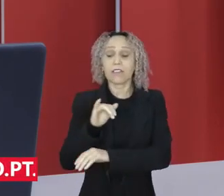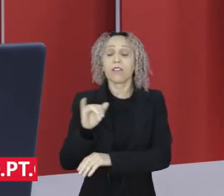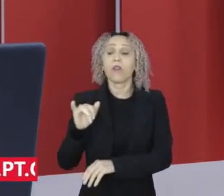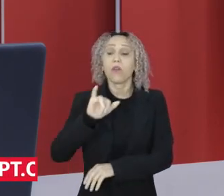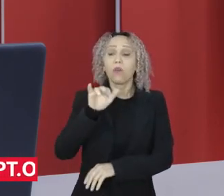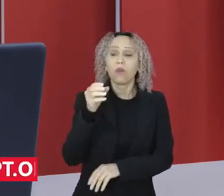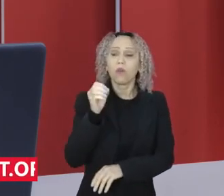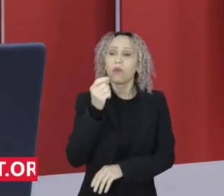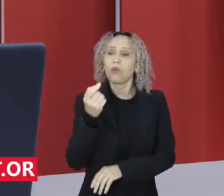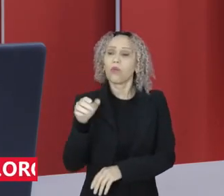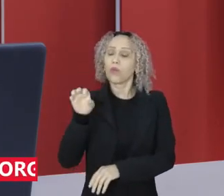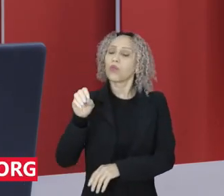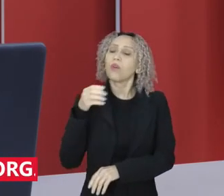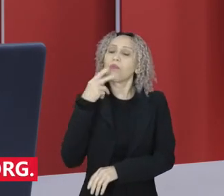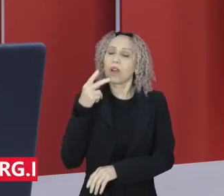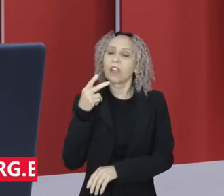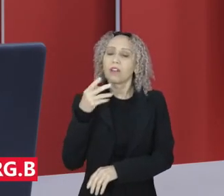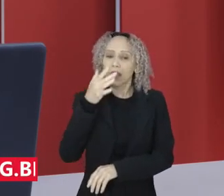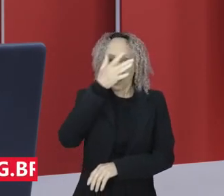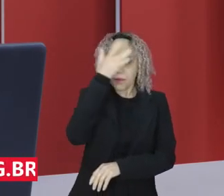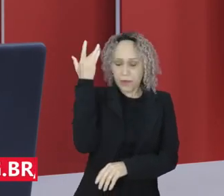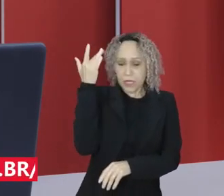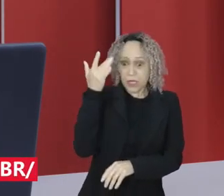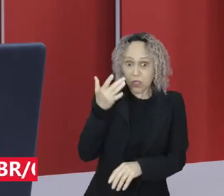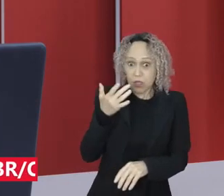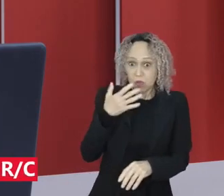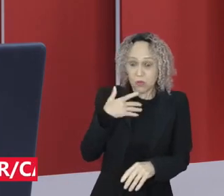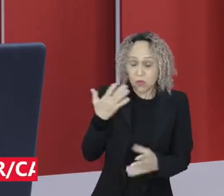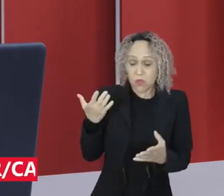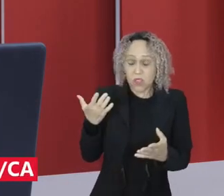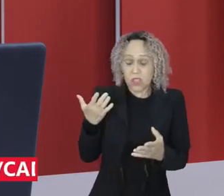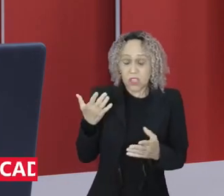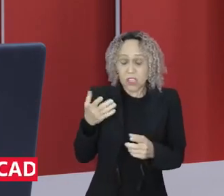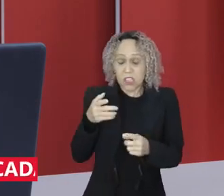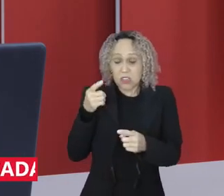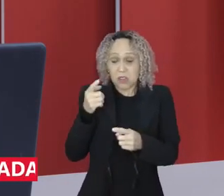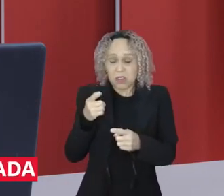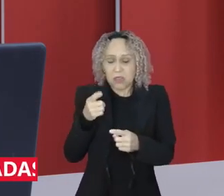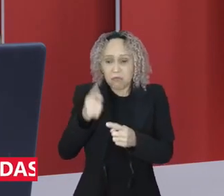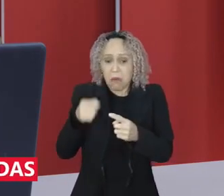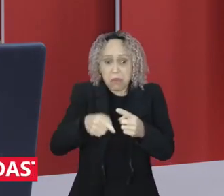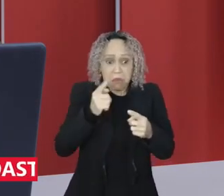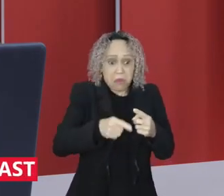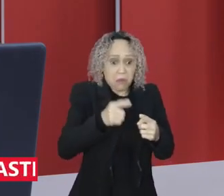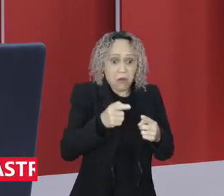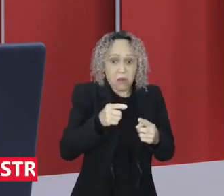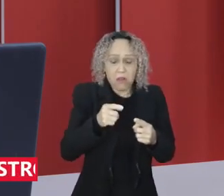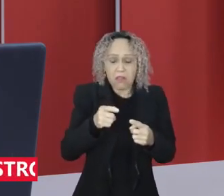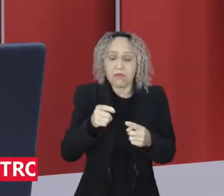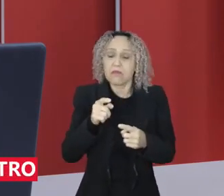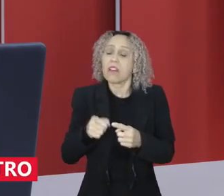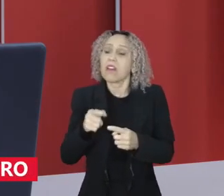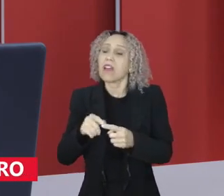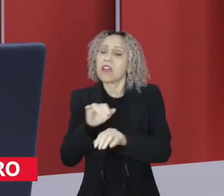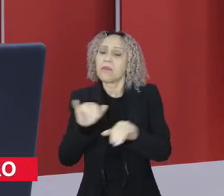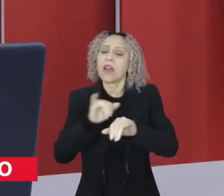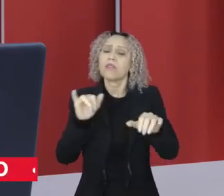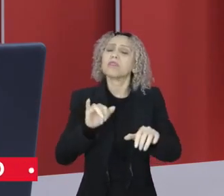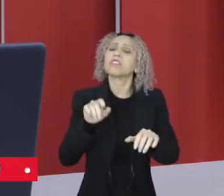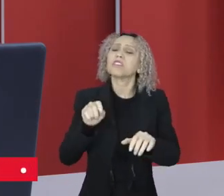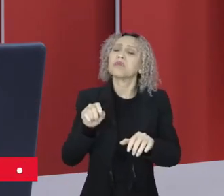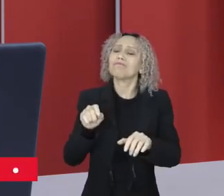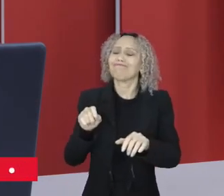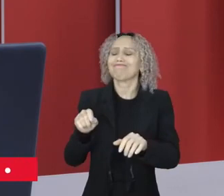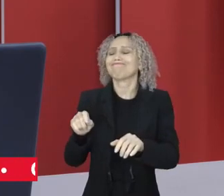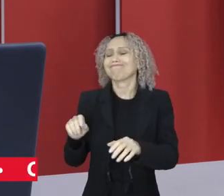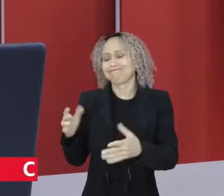diz o João Ricardo Roque. Sim ao PL 2630. Paulo Carvalho, lá de Corumbá, Mato Grosso do Sul, aqui com a gente